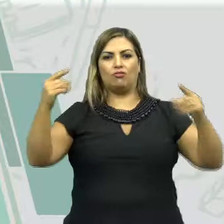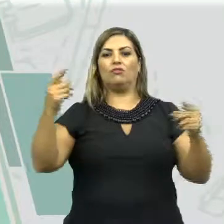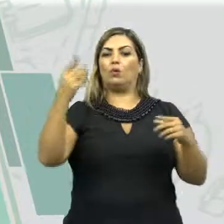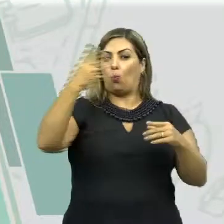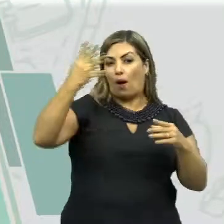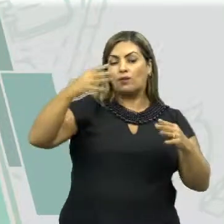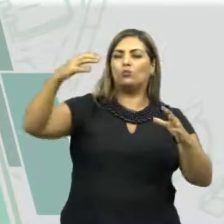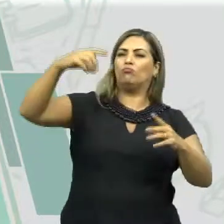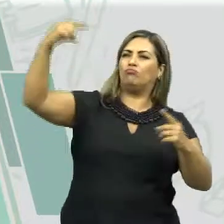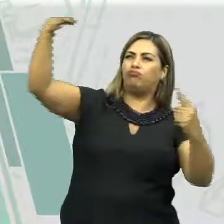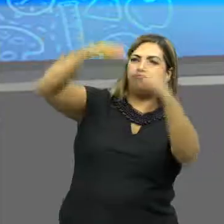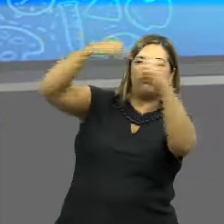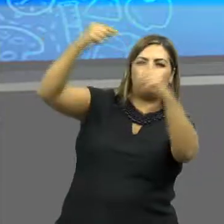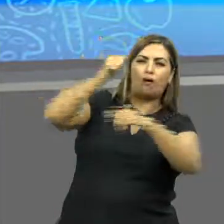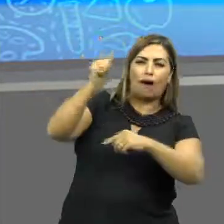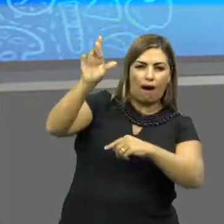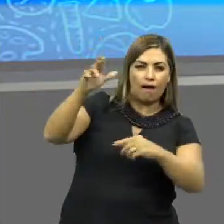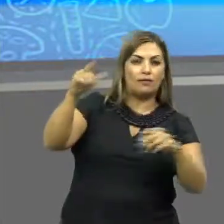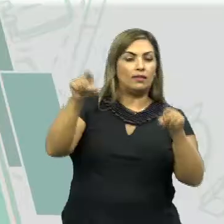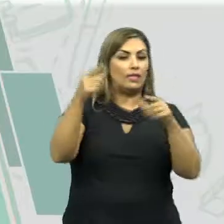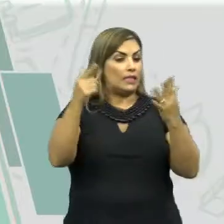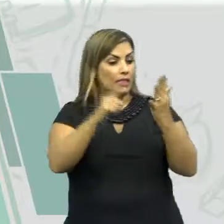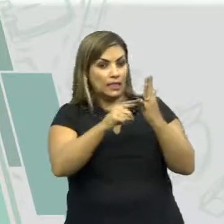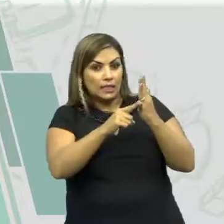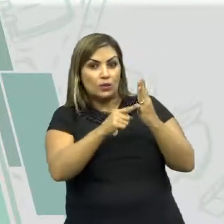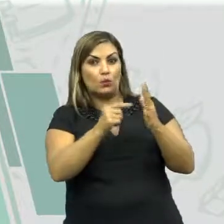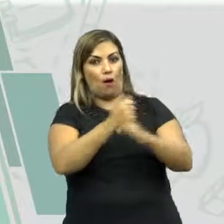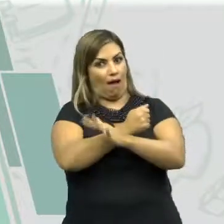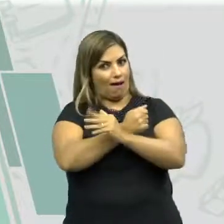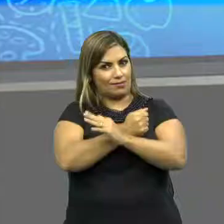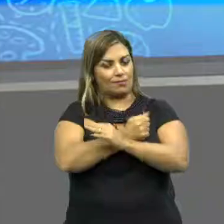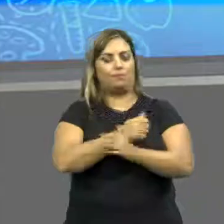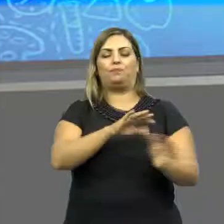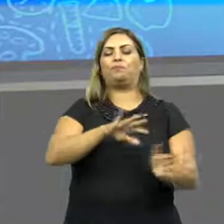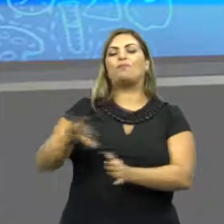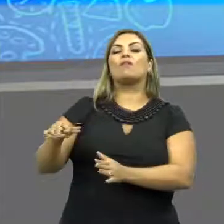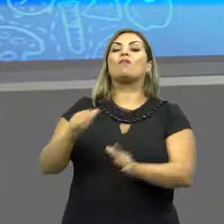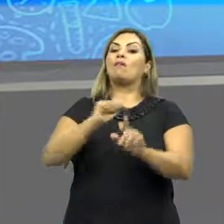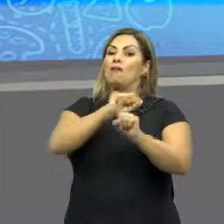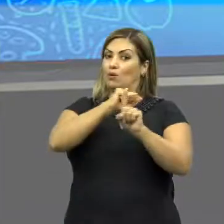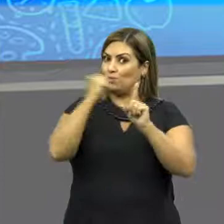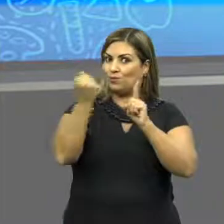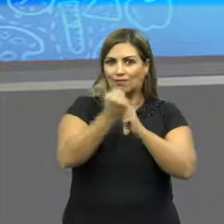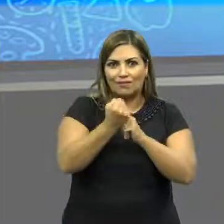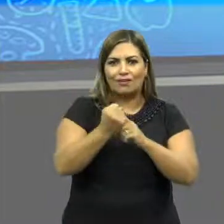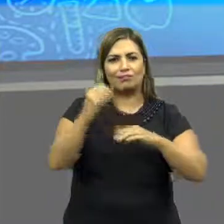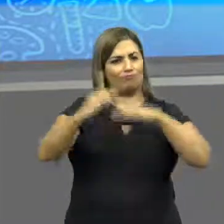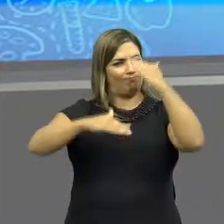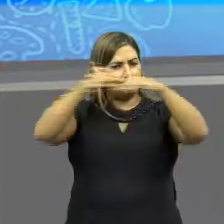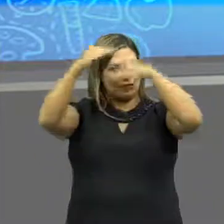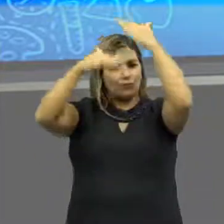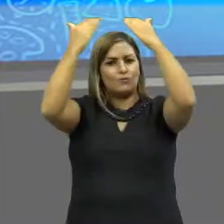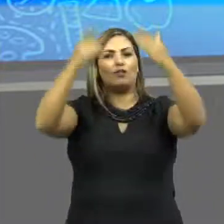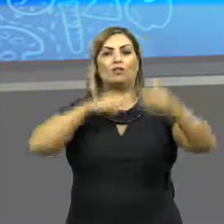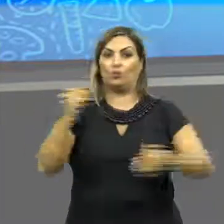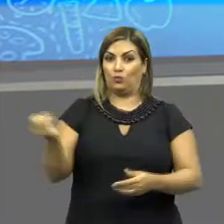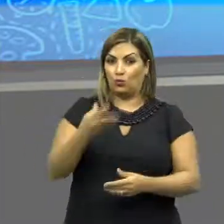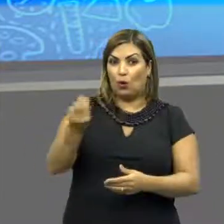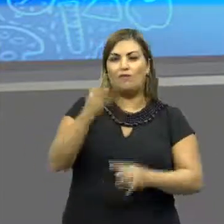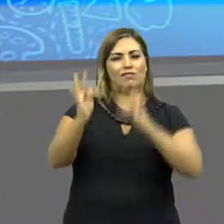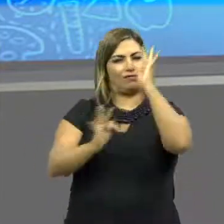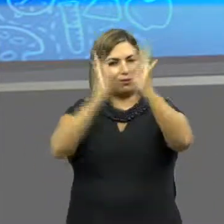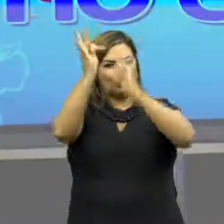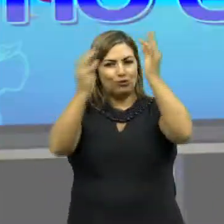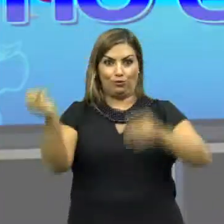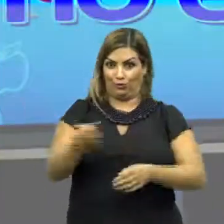inversão térmica. E quinto, chuva ácida. A sociedade vem evoluindo e buscando novos meios de tecnologia